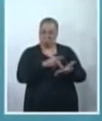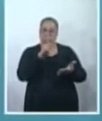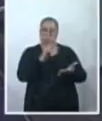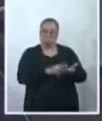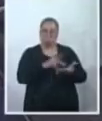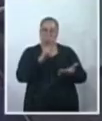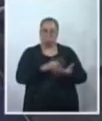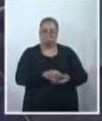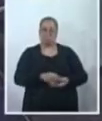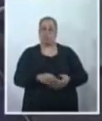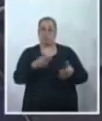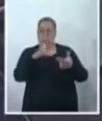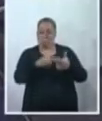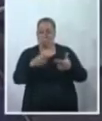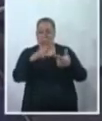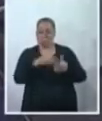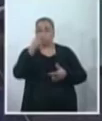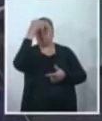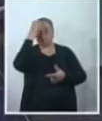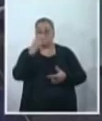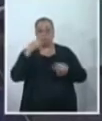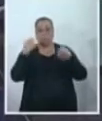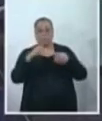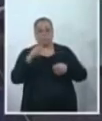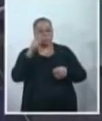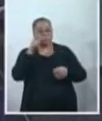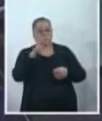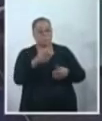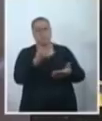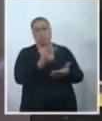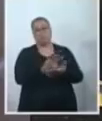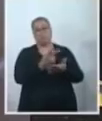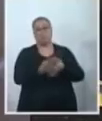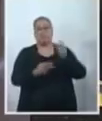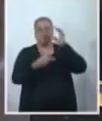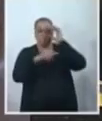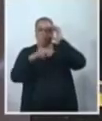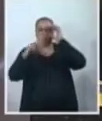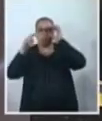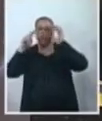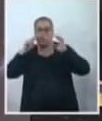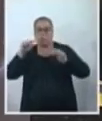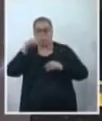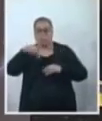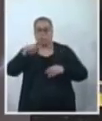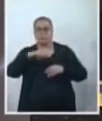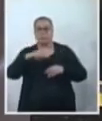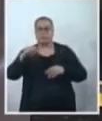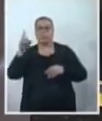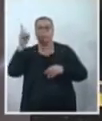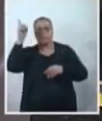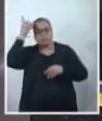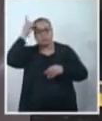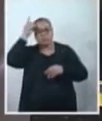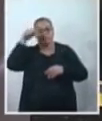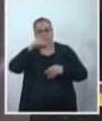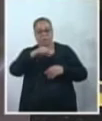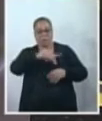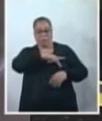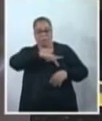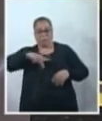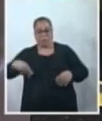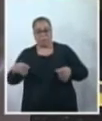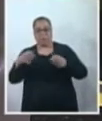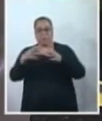acompanhar de perto, vereadora, muito. Só lembrando que a vereadora Dandara Tonantzim é presidente da Comissão